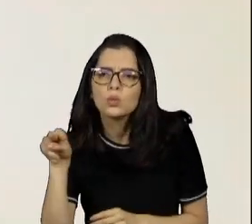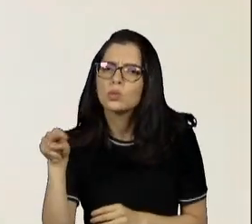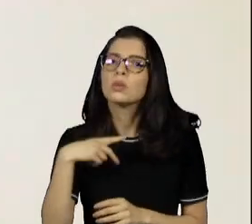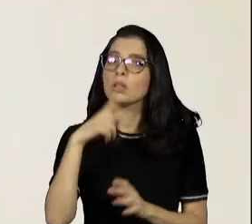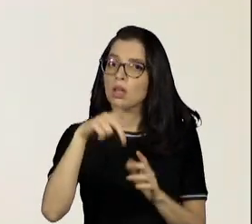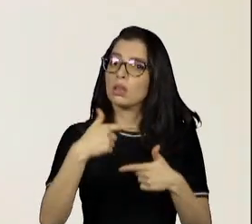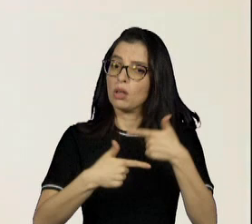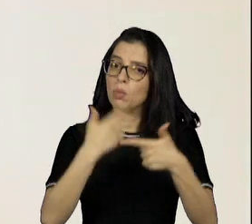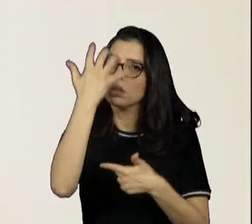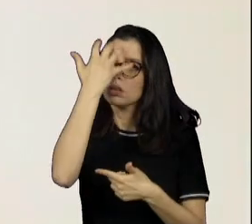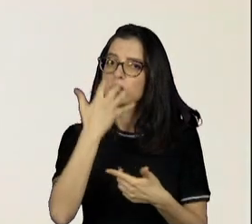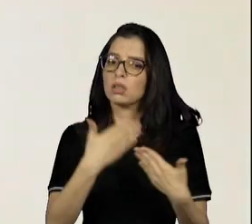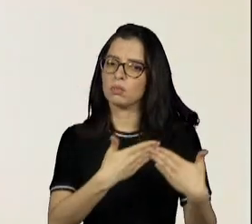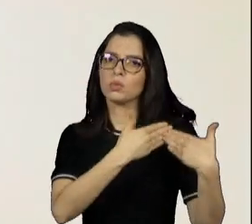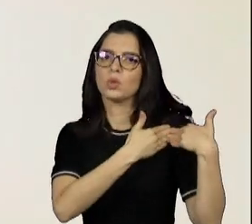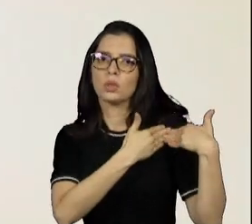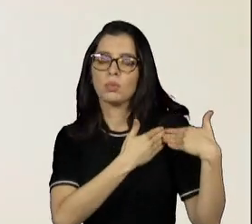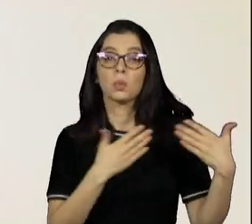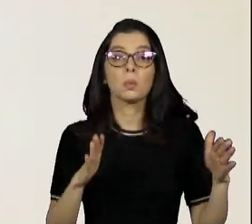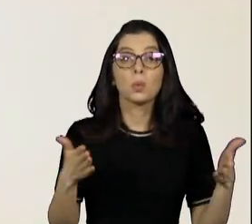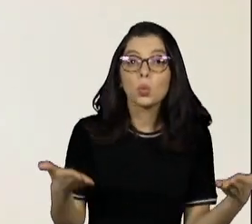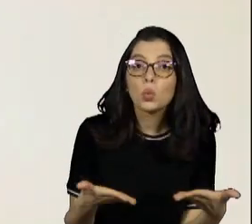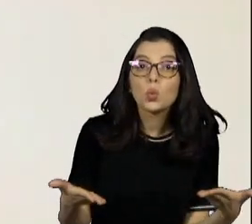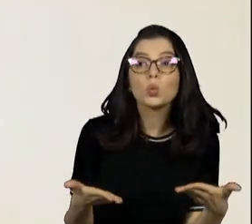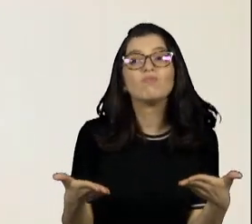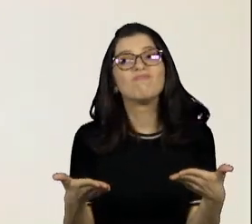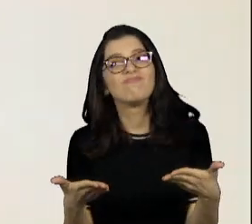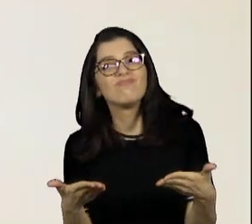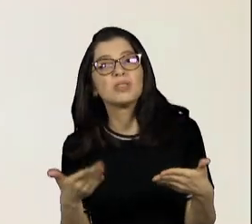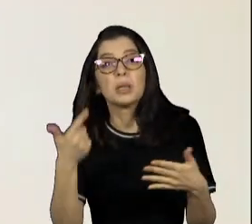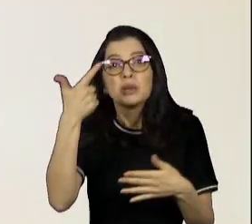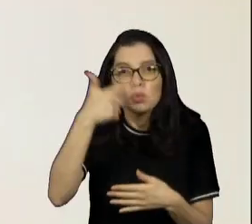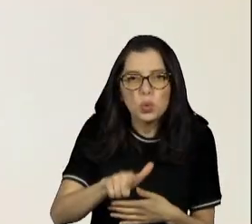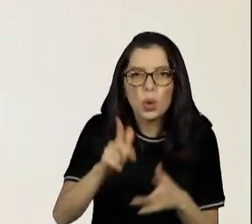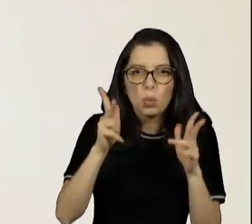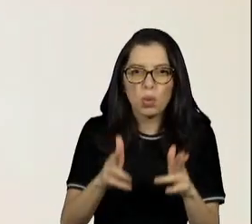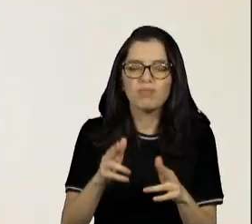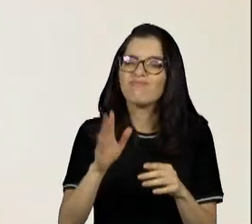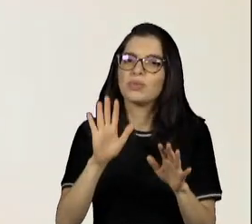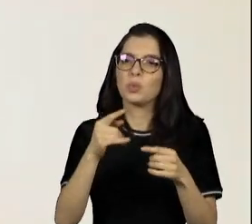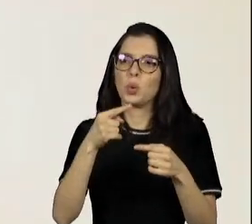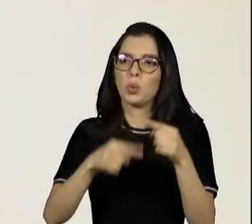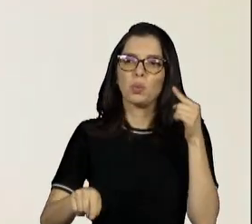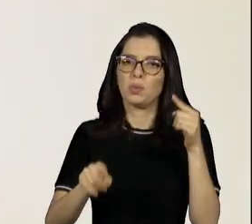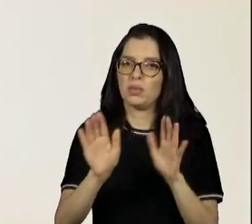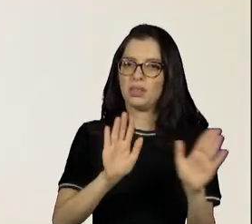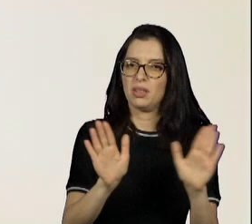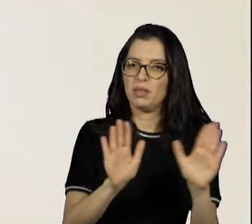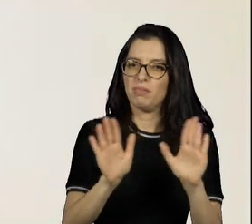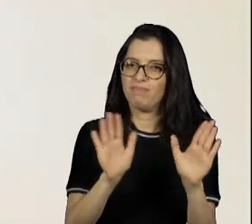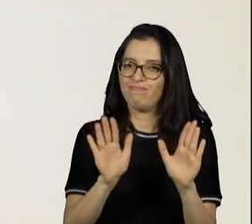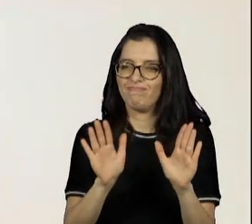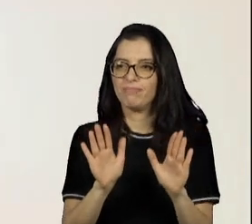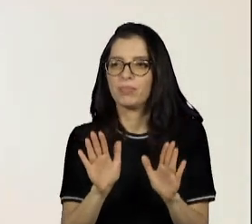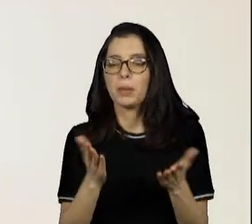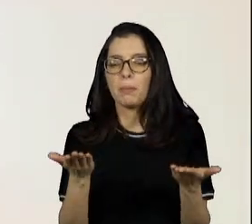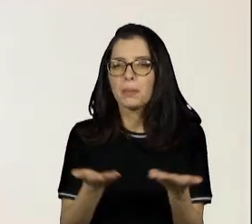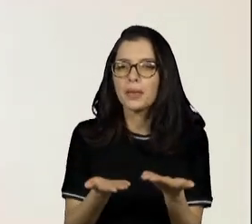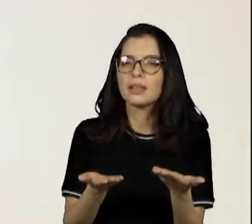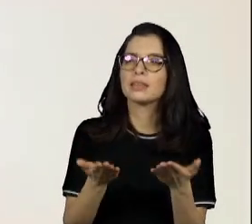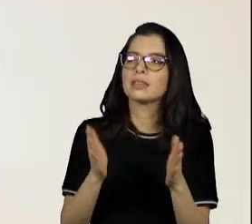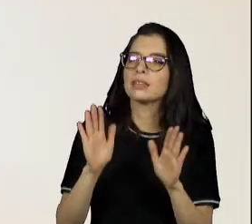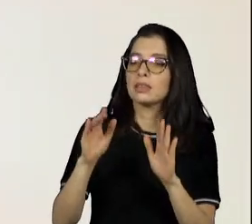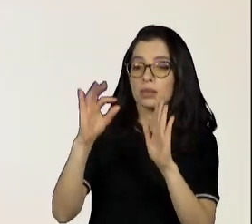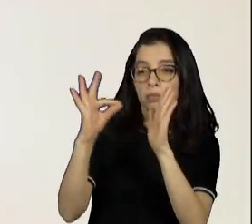Foram programas que talvez hoje em dia, repetidos, tirando o Vila Sésamo, há muita coisa do Cítico Capão Amarelo,